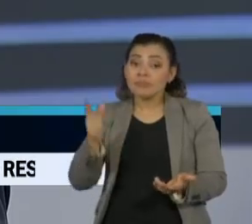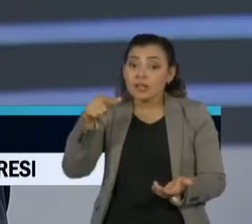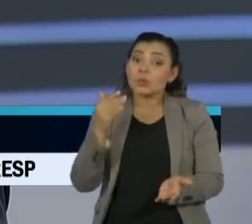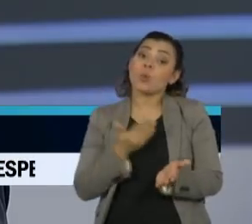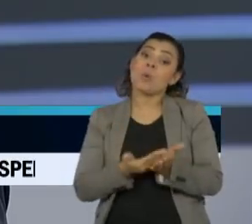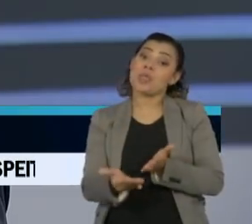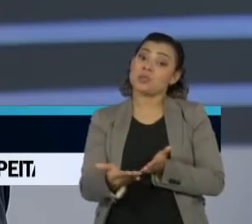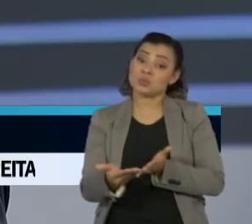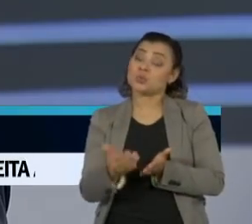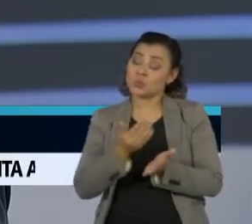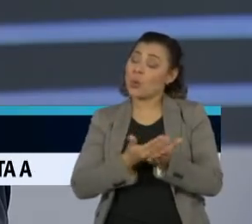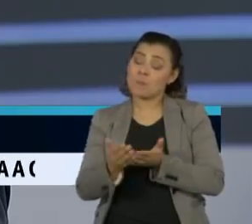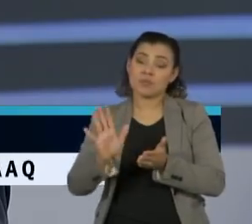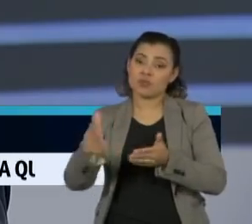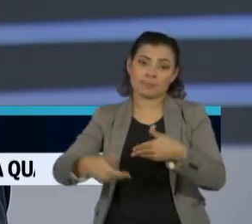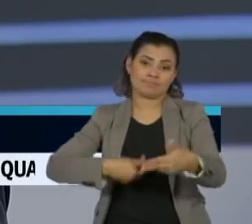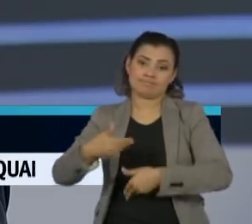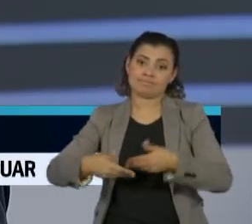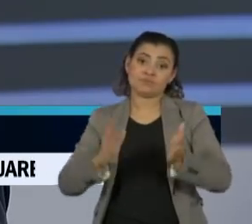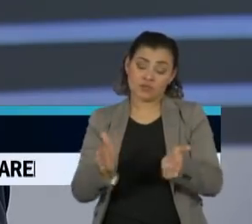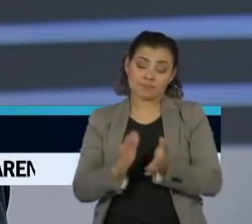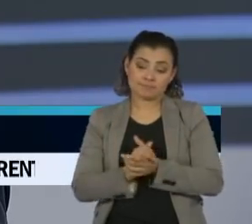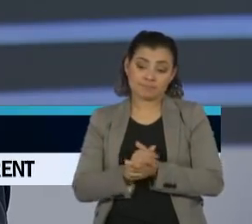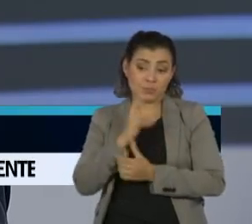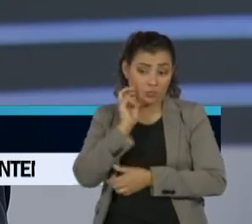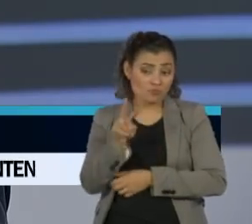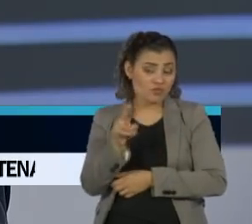inicial da doença, como profilático.